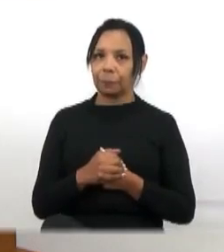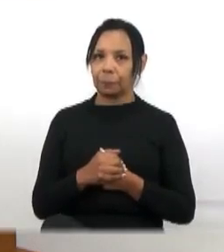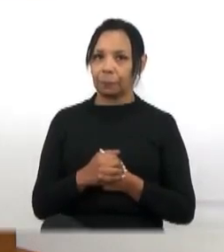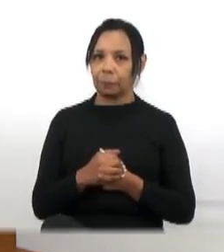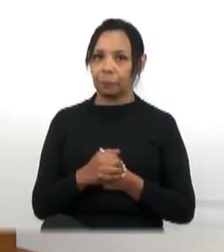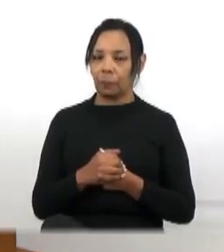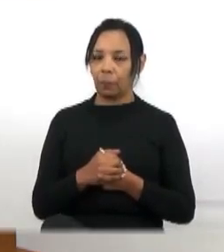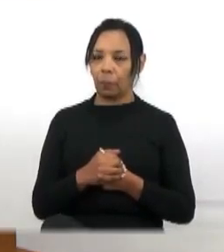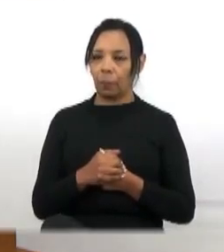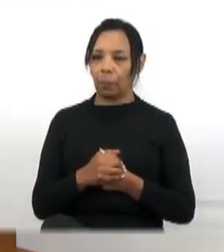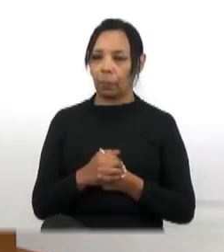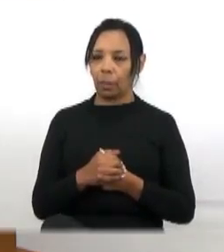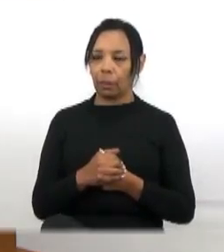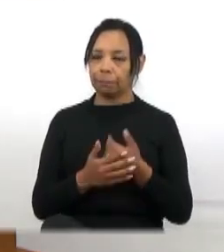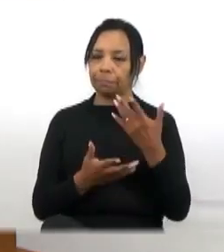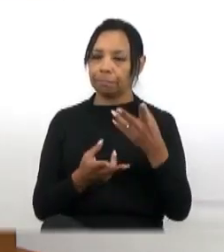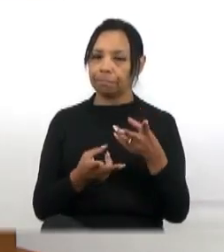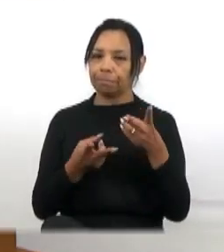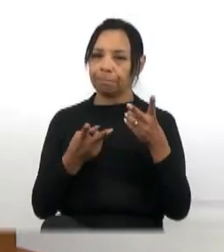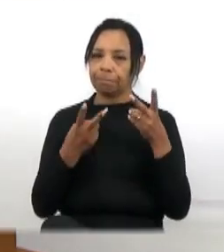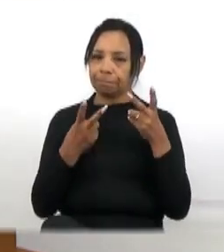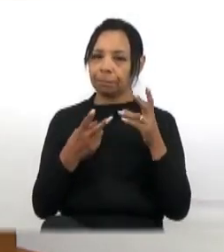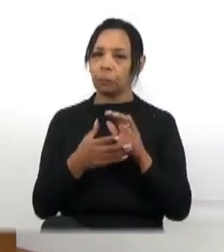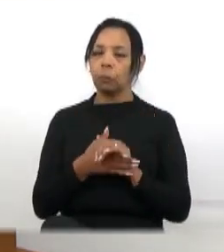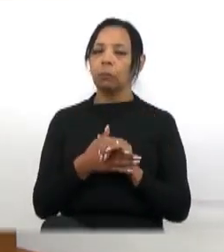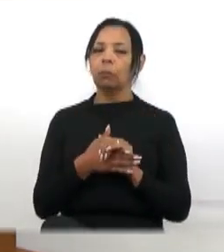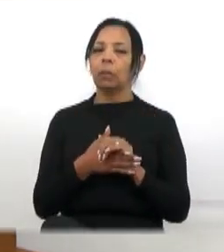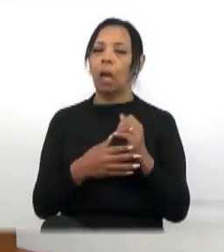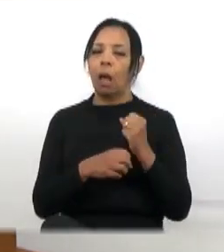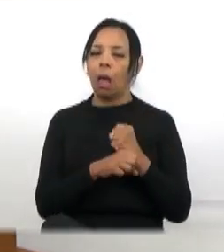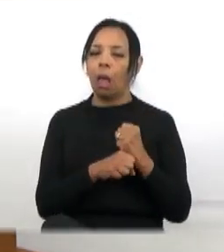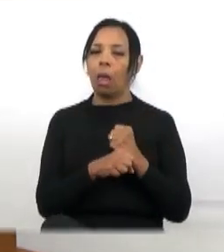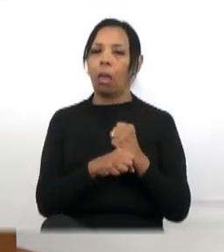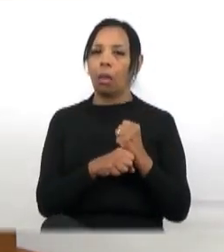Então, é triste. Depois de tanto tempo,